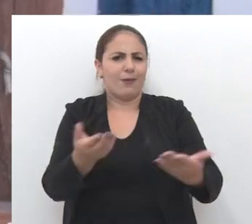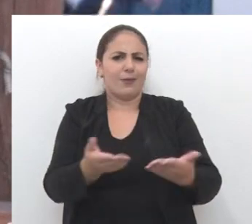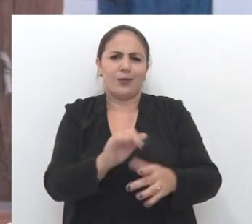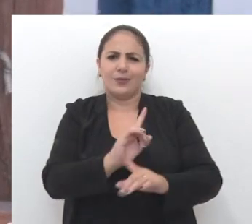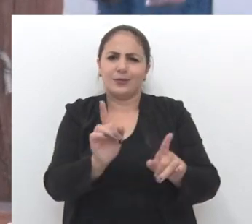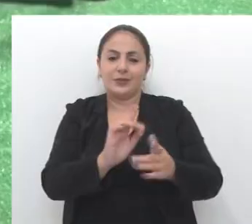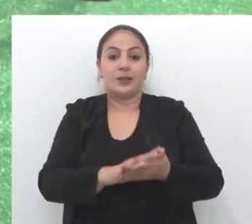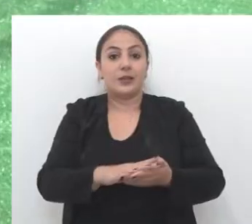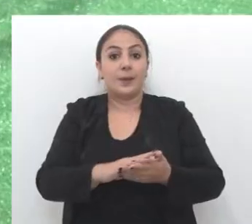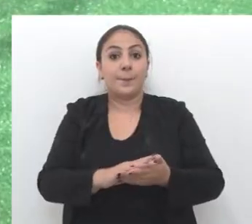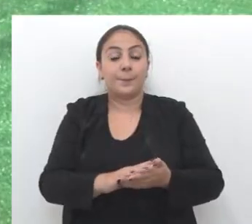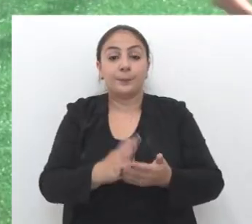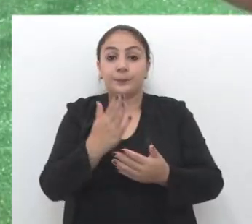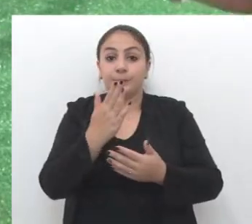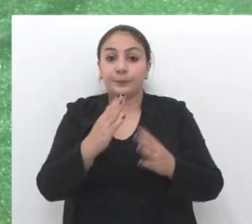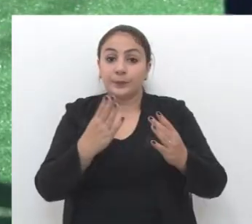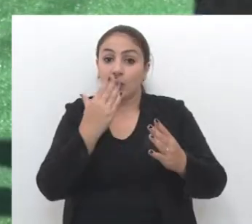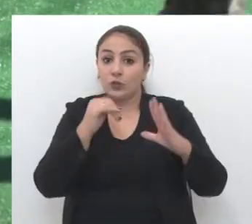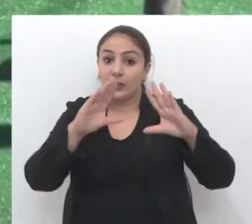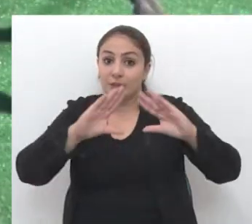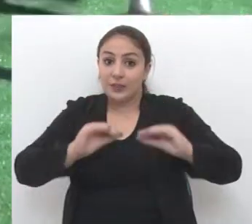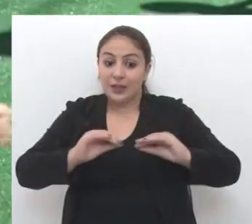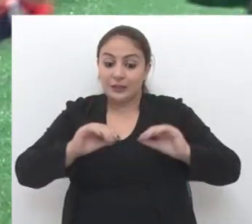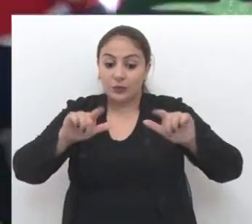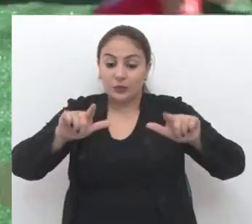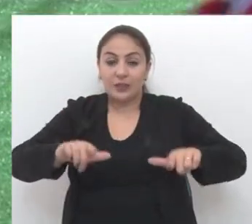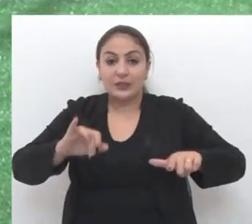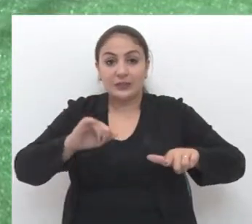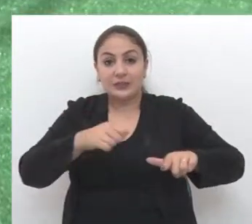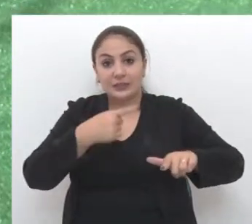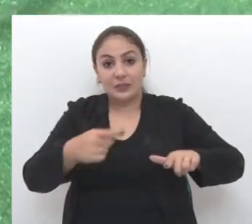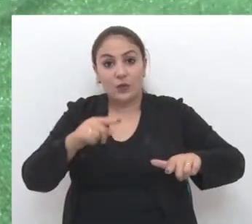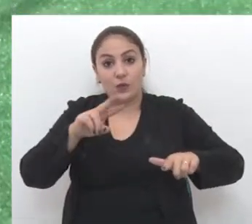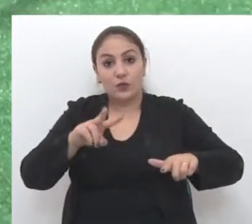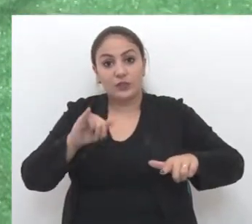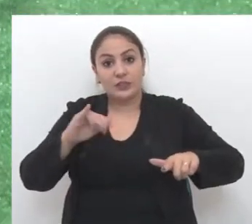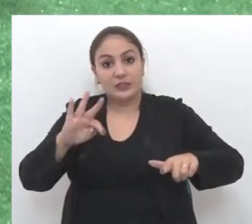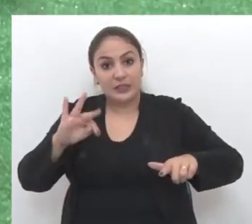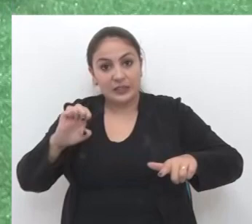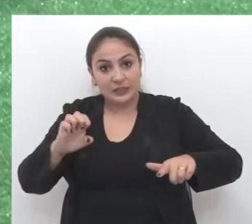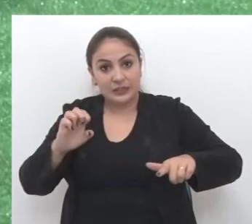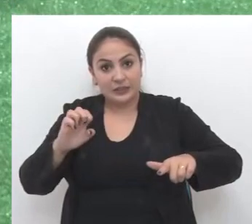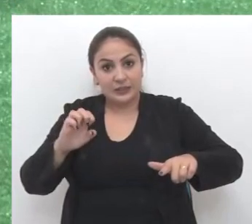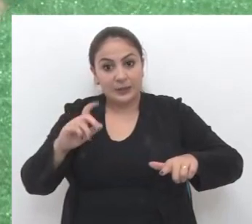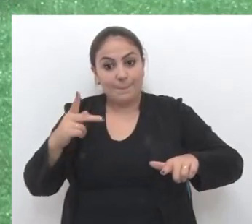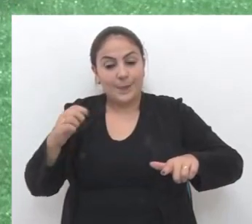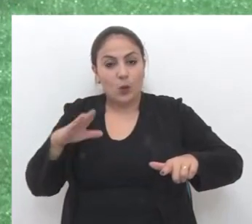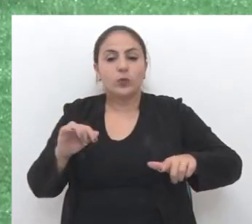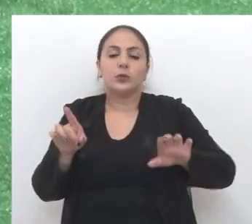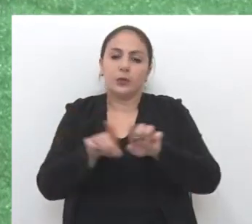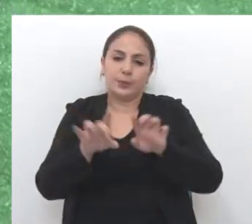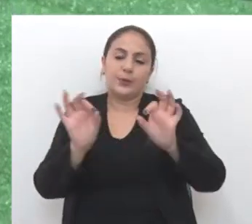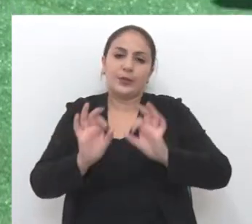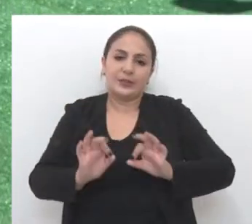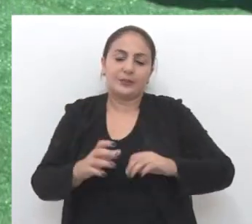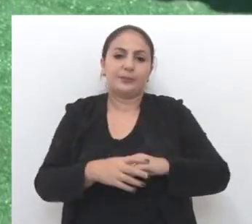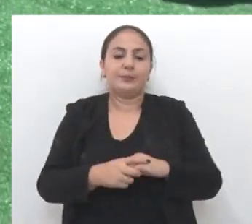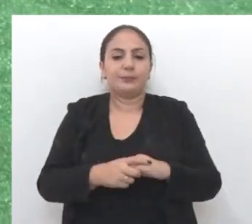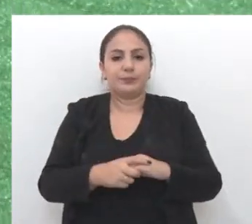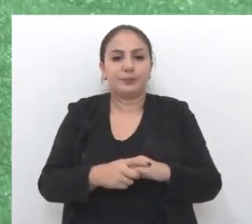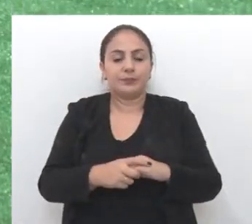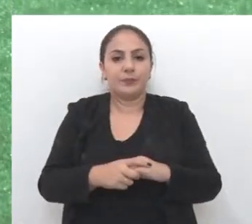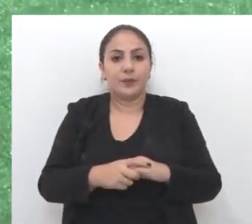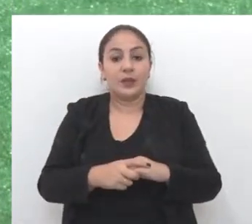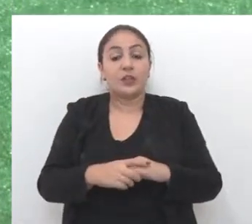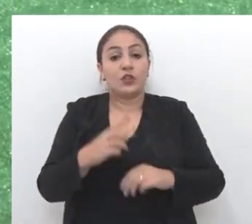param por aí. Um jantar no Salão da Igreja São Vicente de Paulo também está programado. No dia 29 de